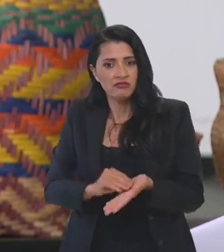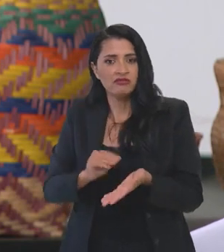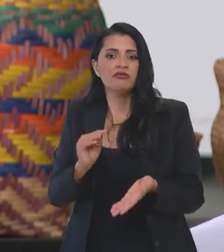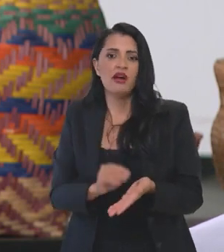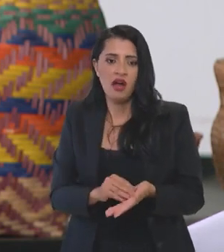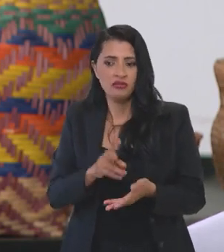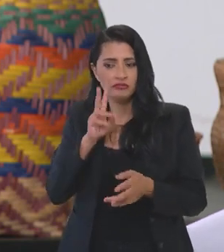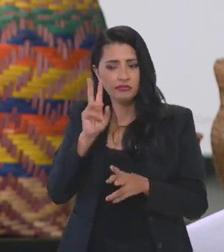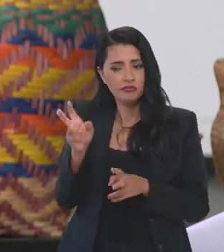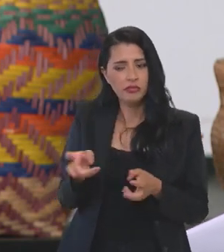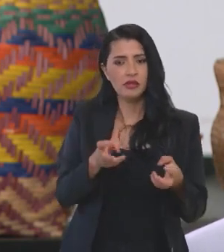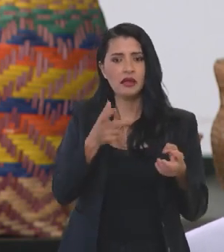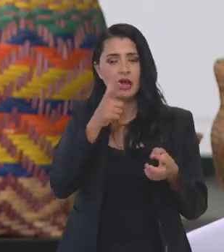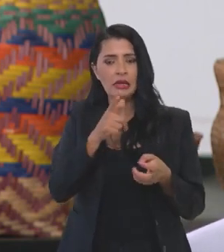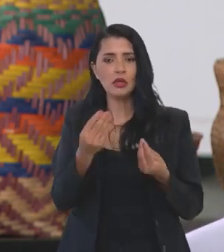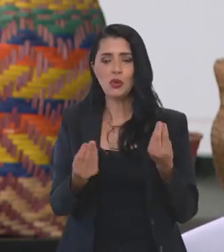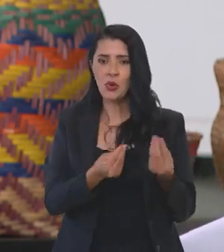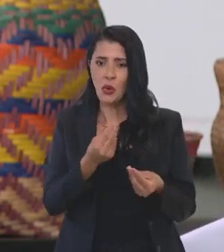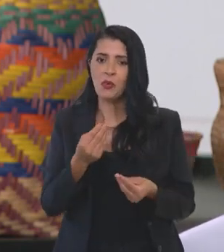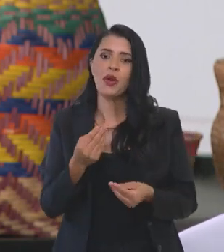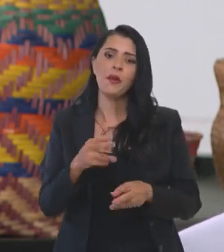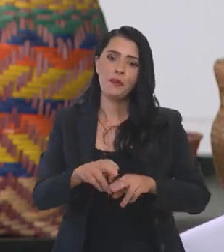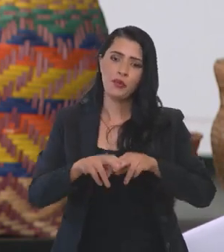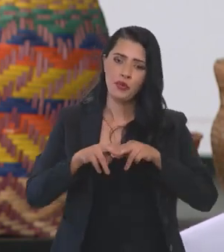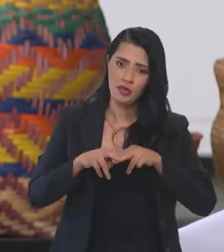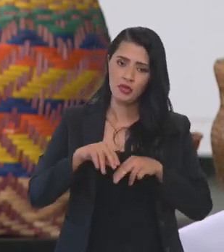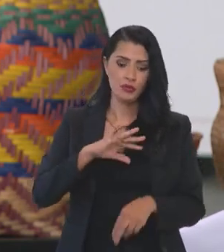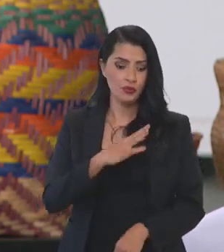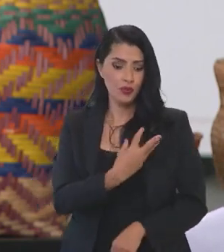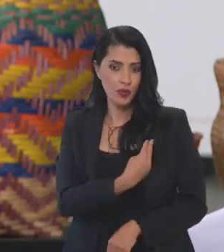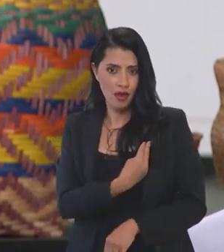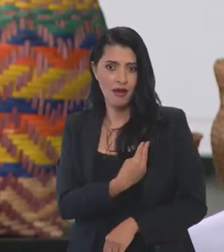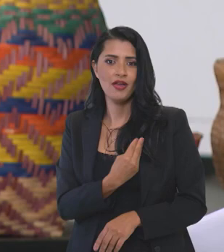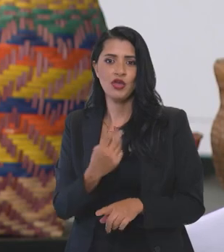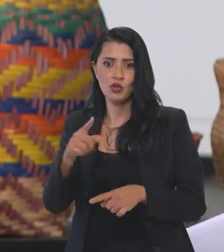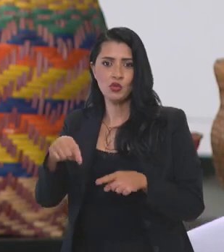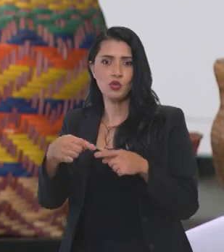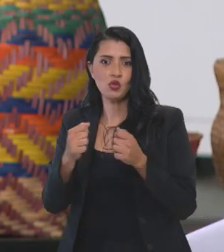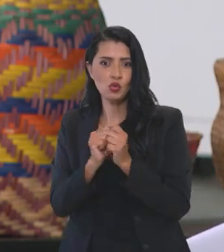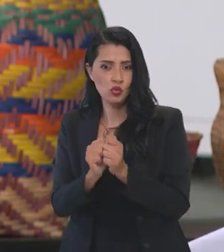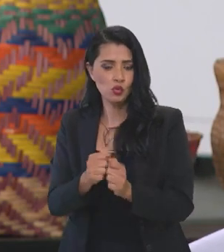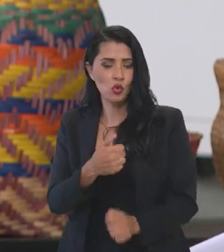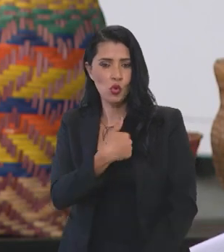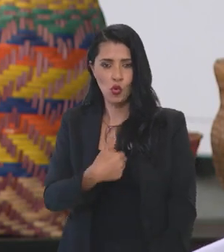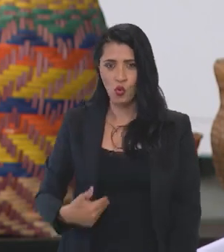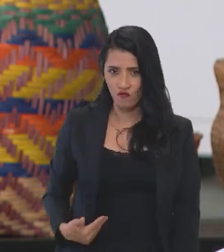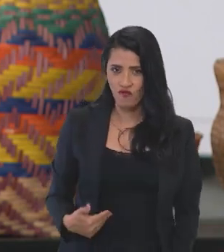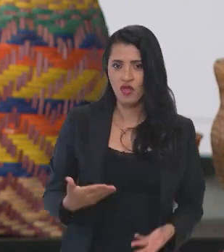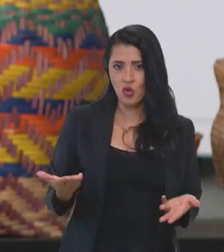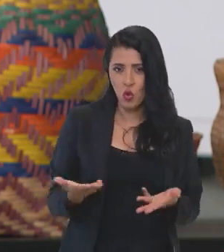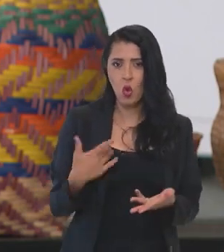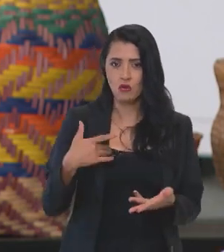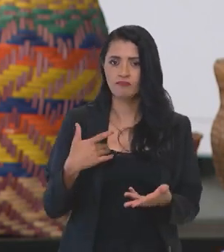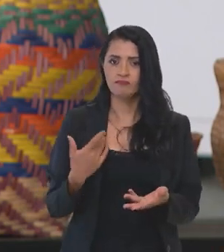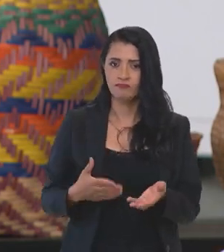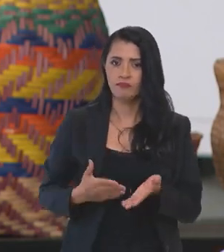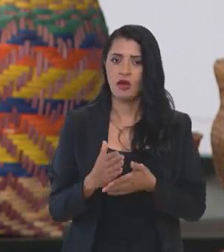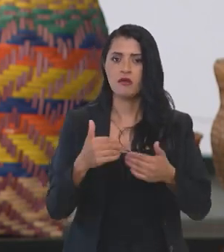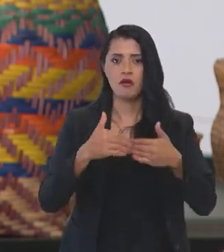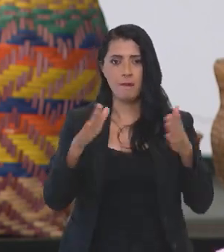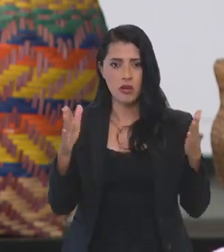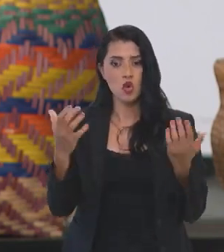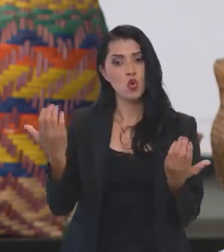essa carência de olhar e tratar, e por isso que a FUNAI e o governo Lula agora estão encaminhando